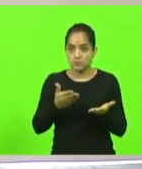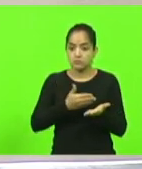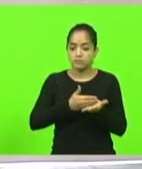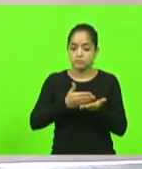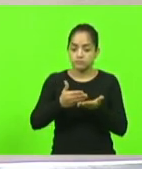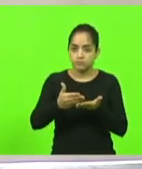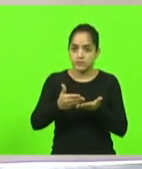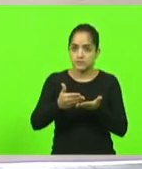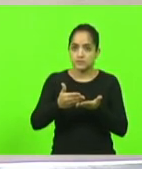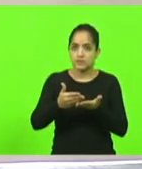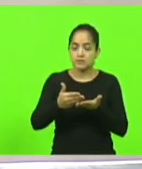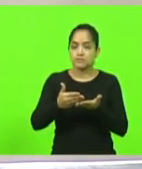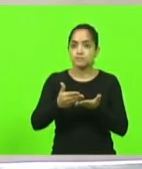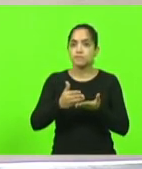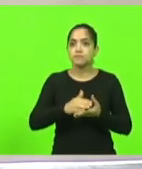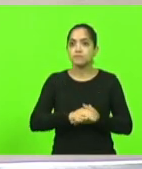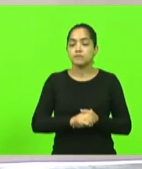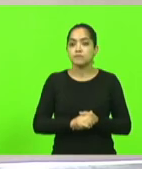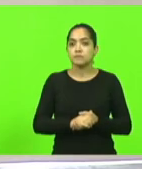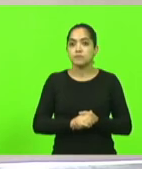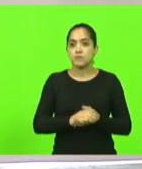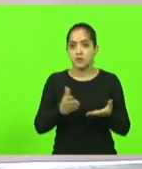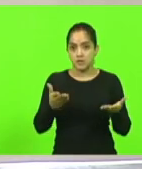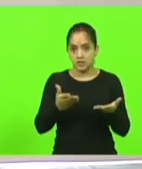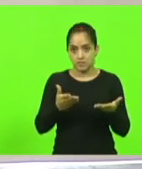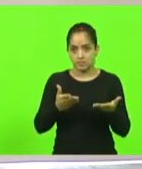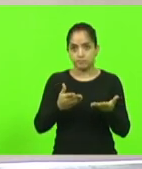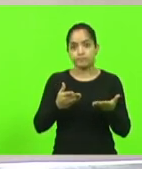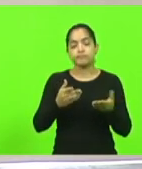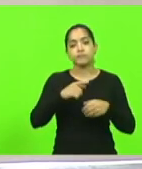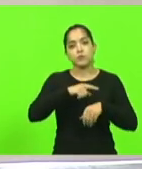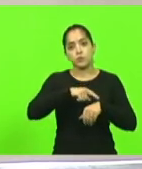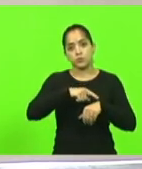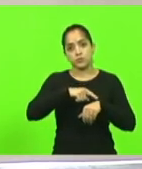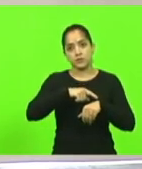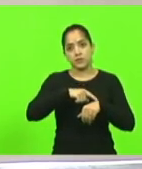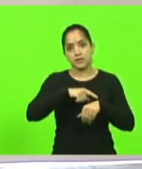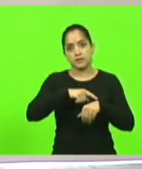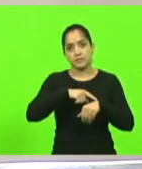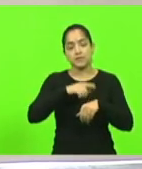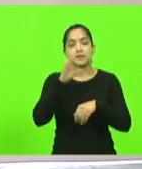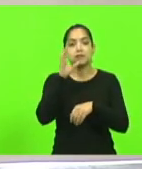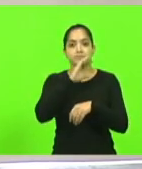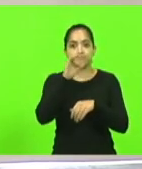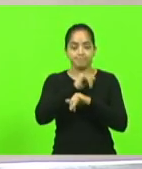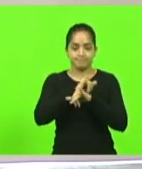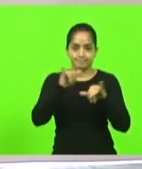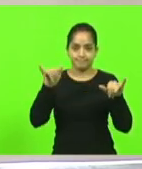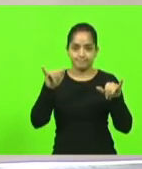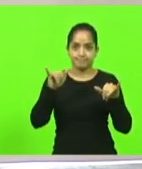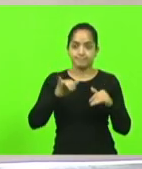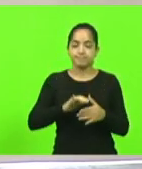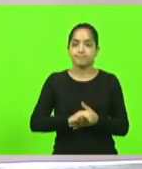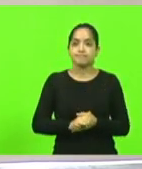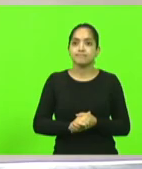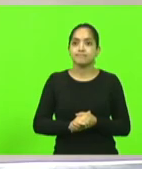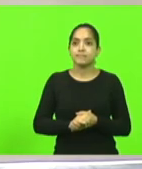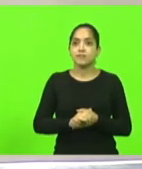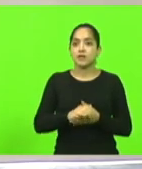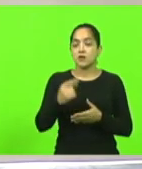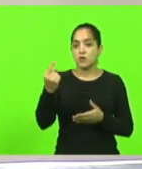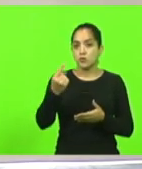senhores deputados, entraremos em explicações, aliás, em breves comunicações. E aí o primeiro